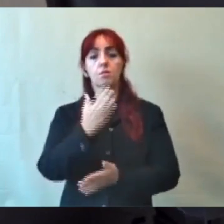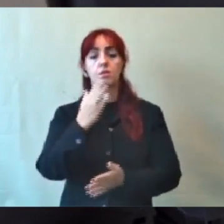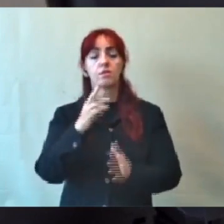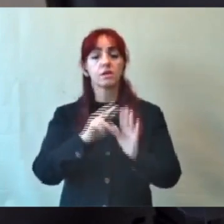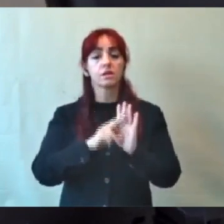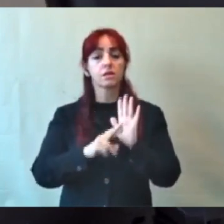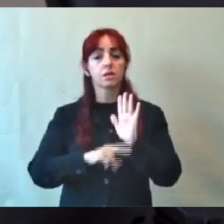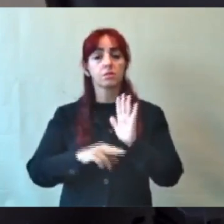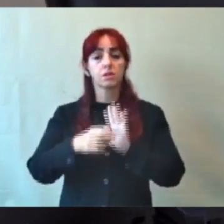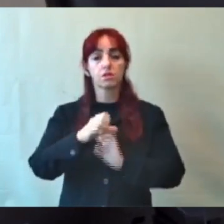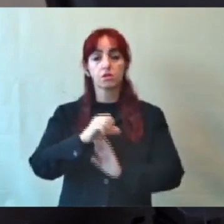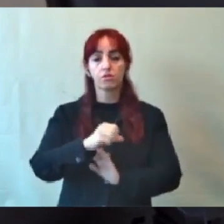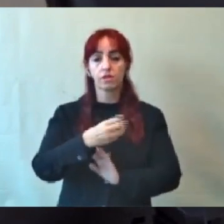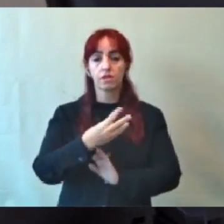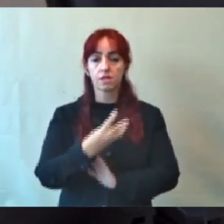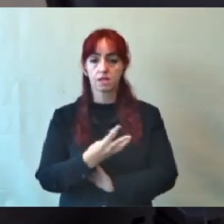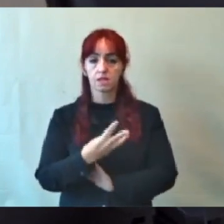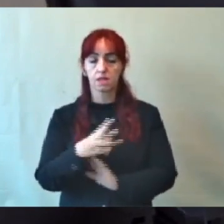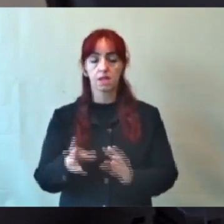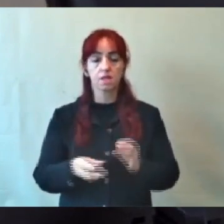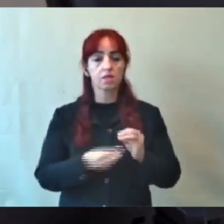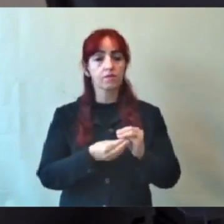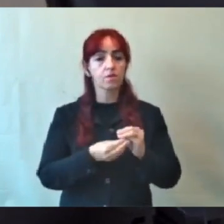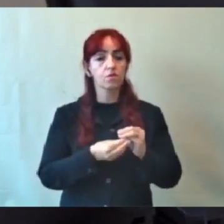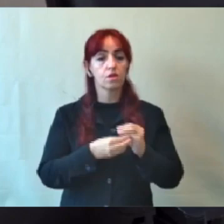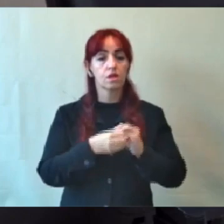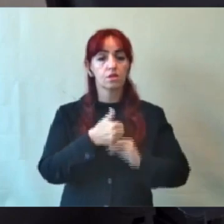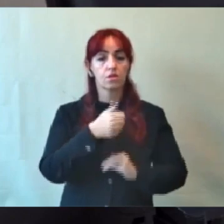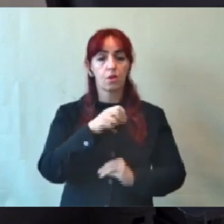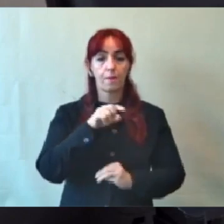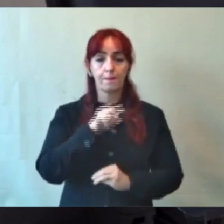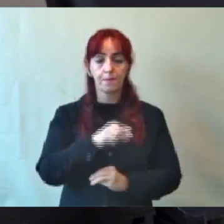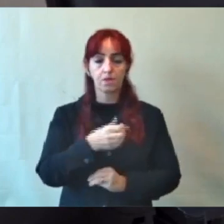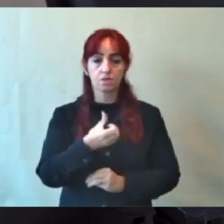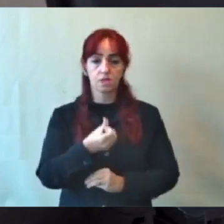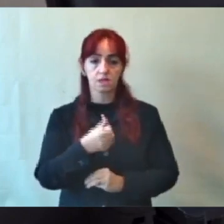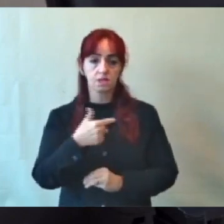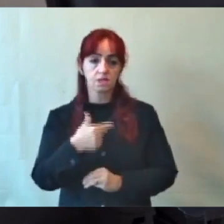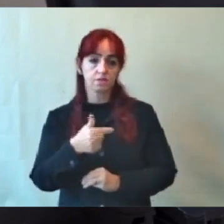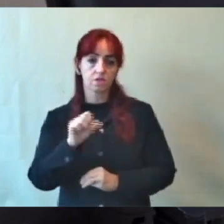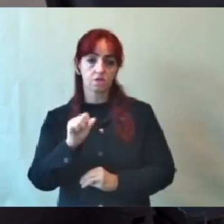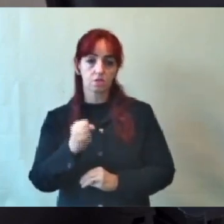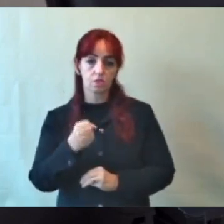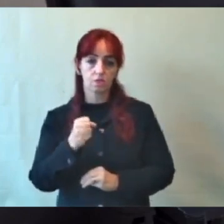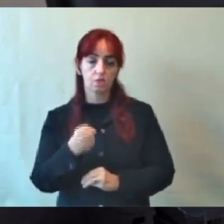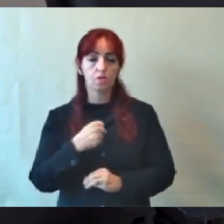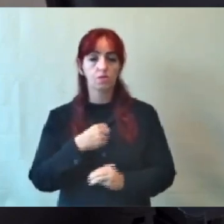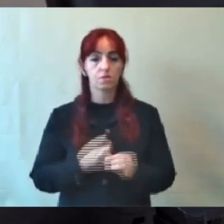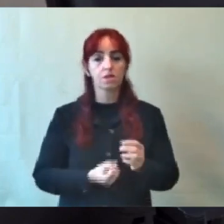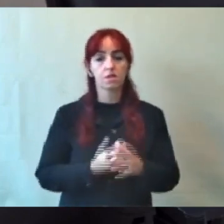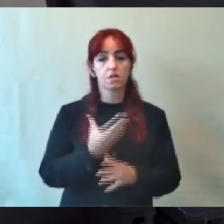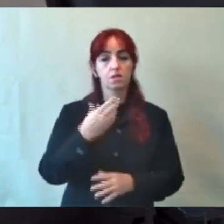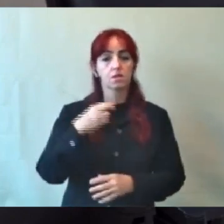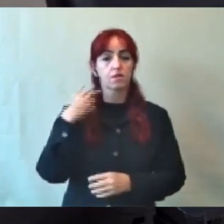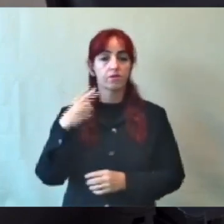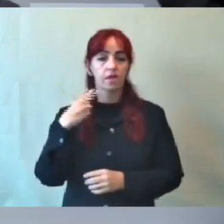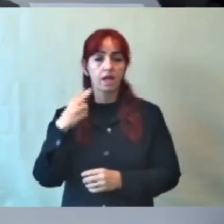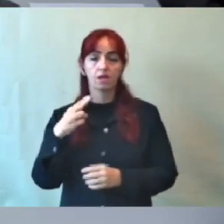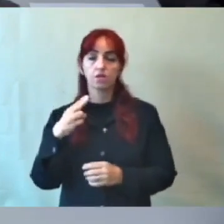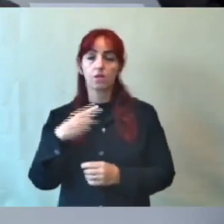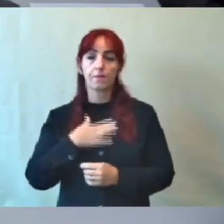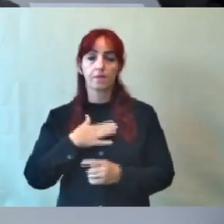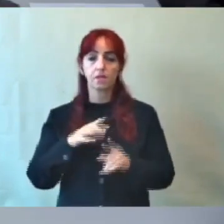2024, vinculado ao requerimento 1628 de 2023 da minha autoria e da autoria do vereador Gilson Guimarães.